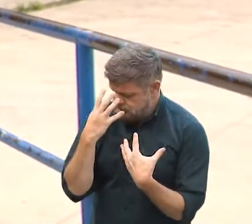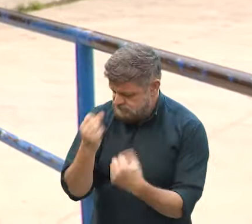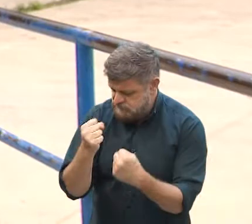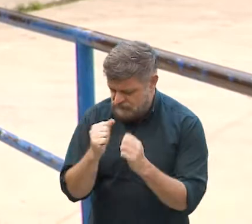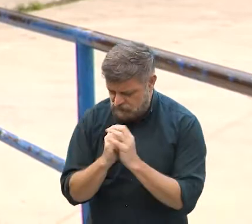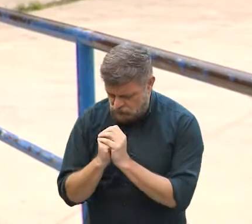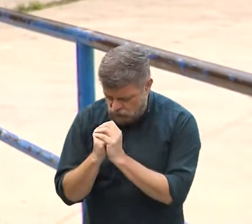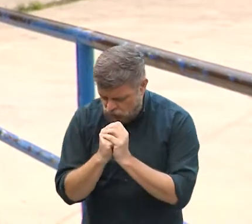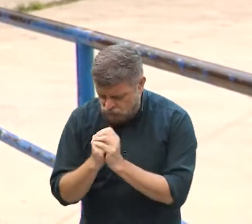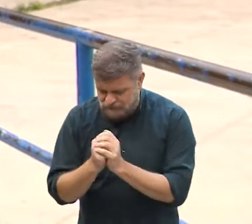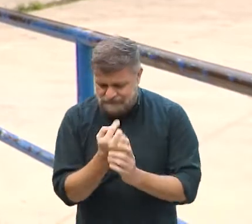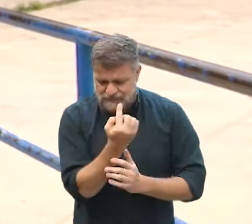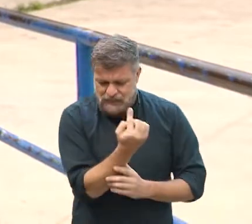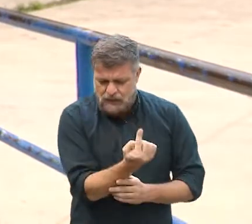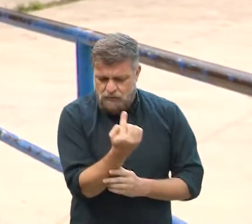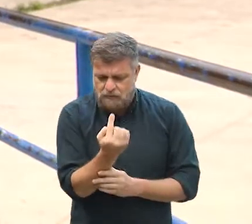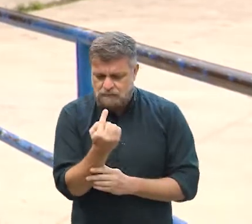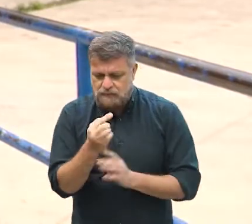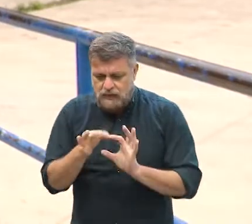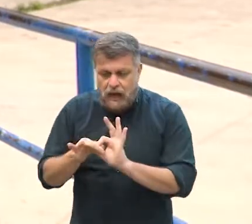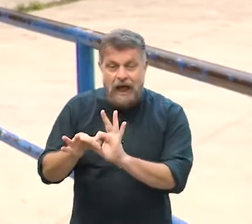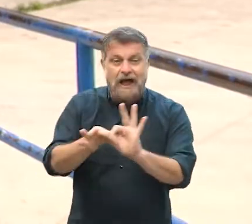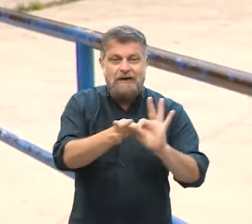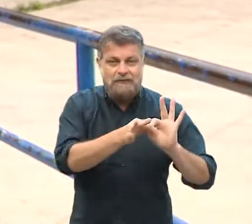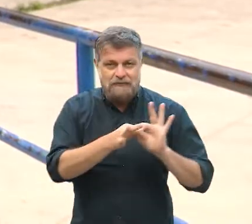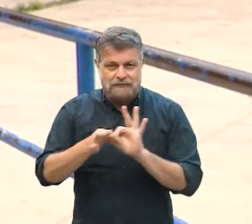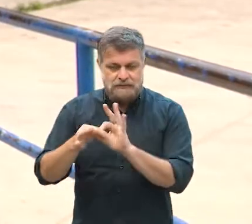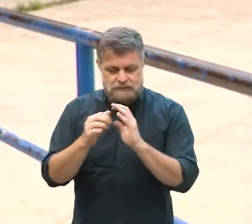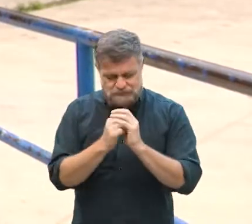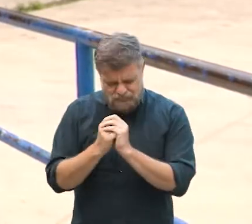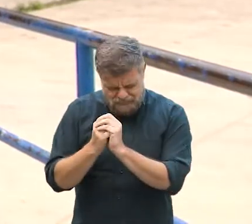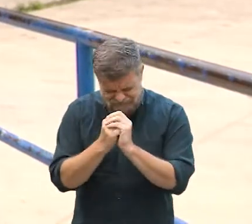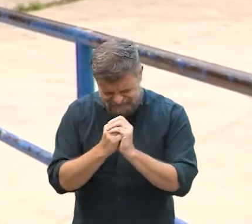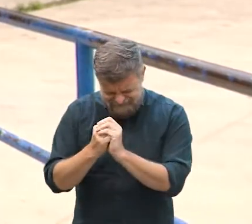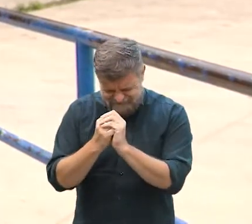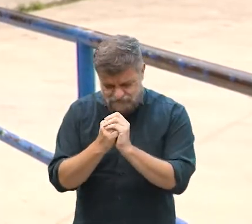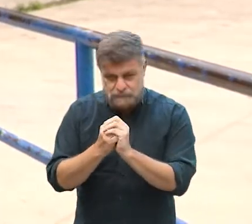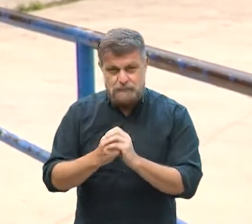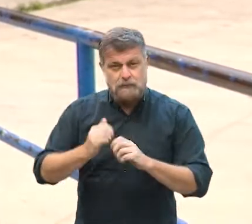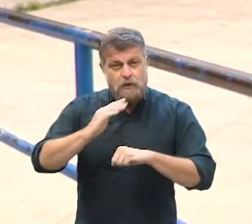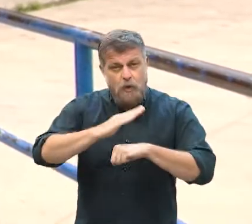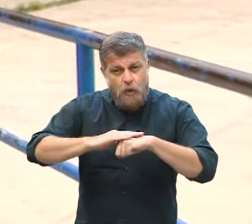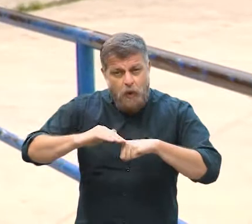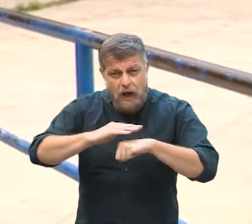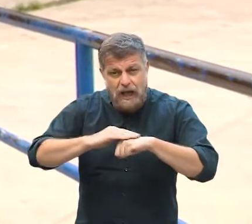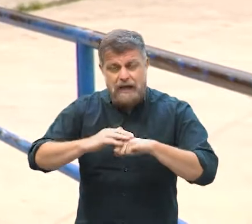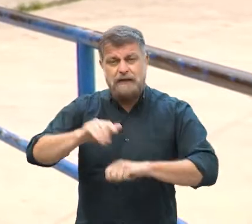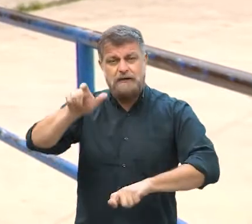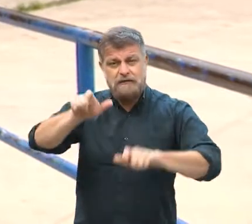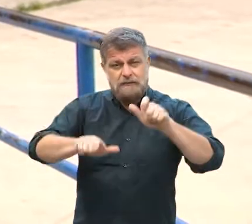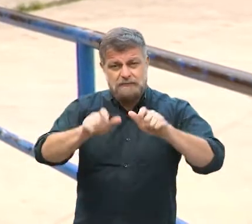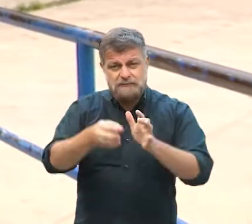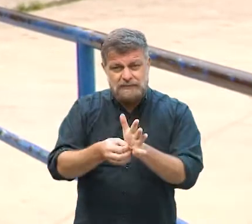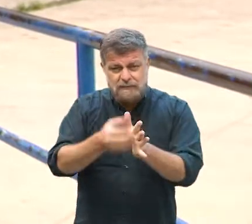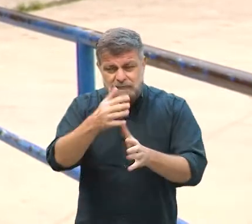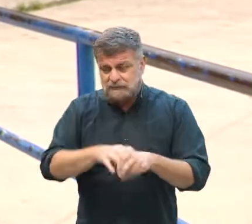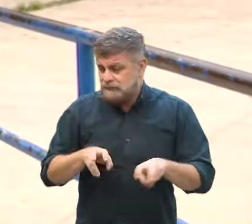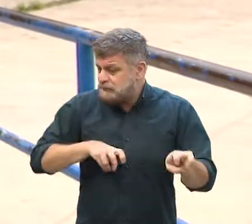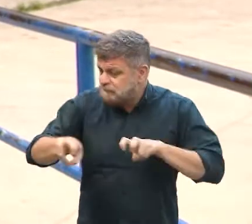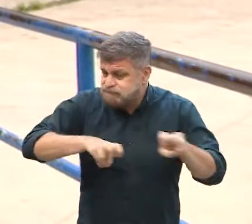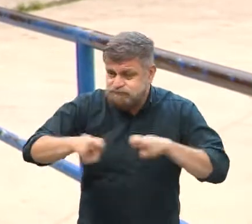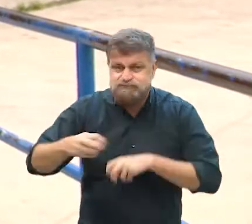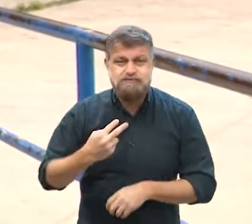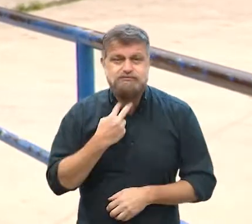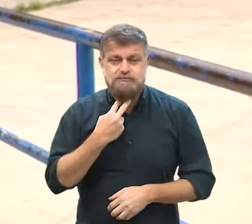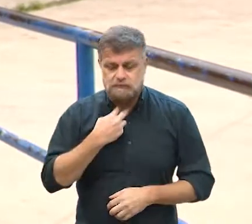nas orações individuais e nas orações coletivas. Nesse carinho das pessoas que muitas vezes, por conta da correria, a gente não